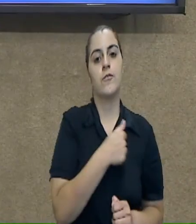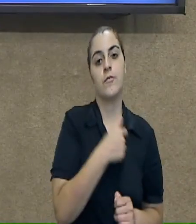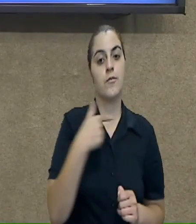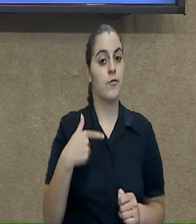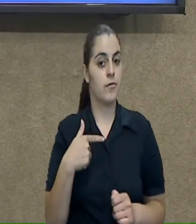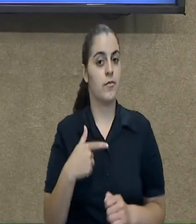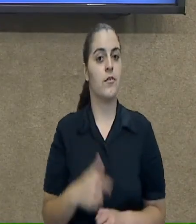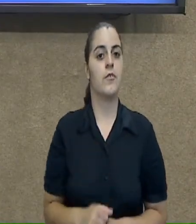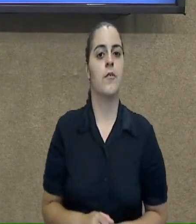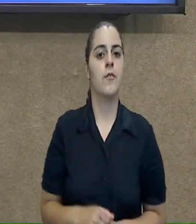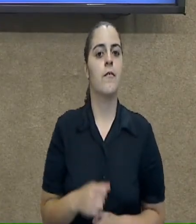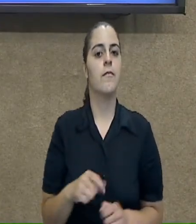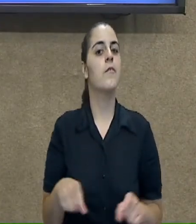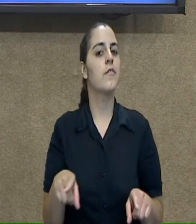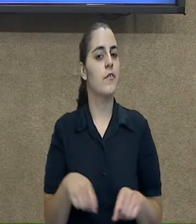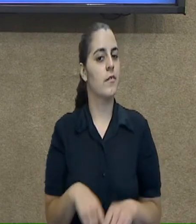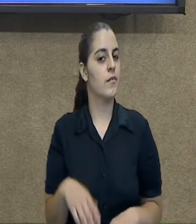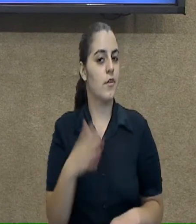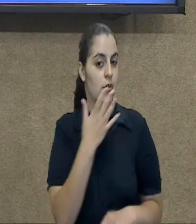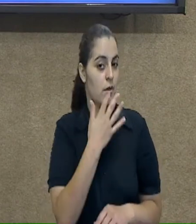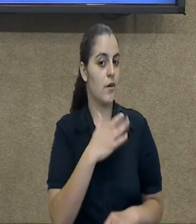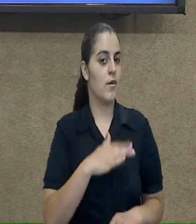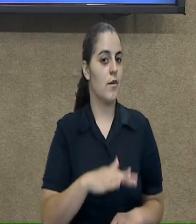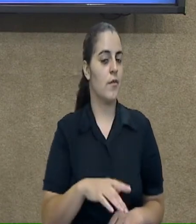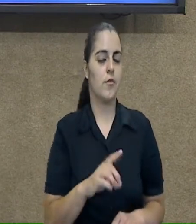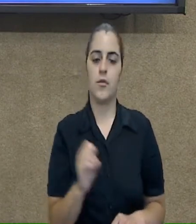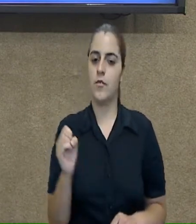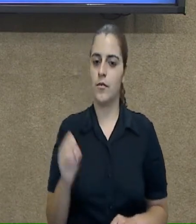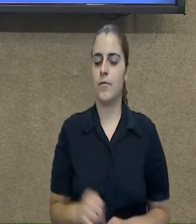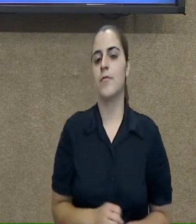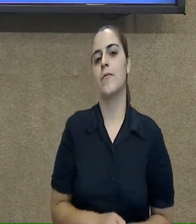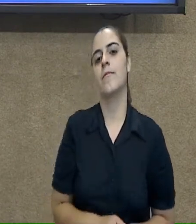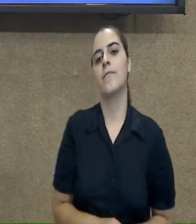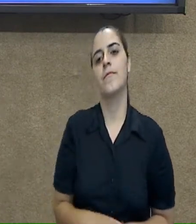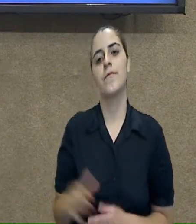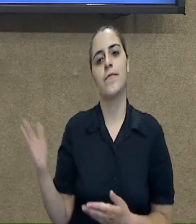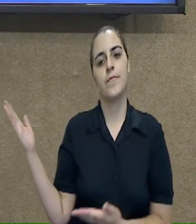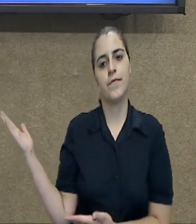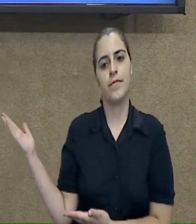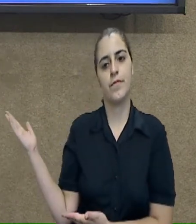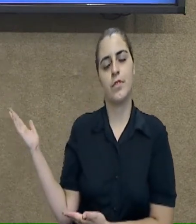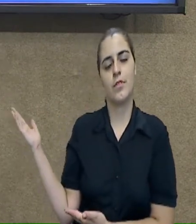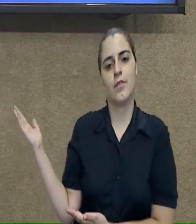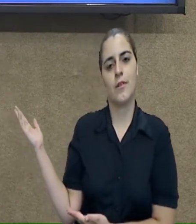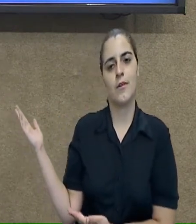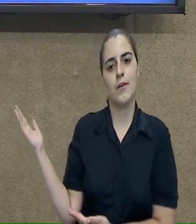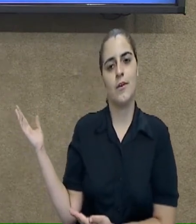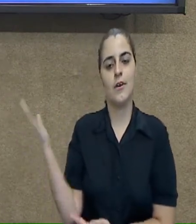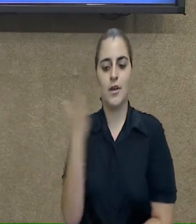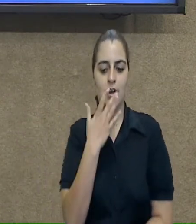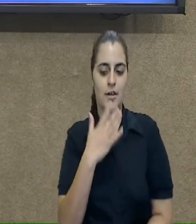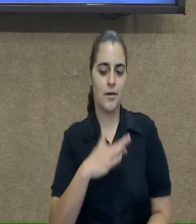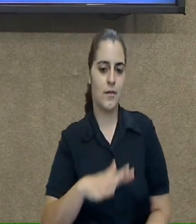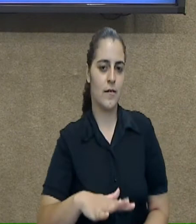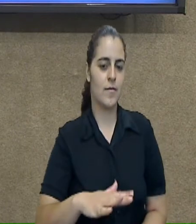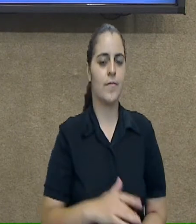12 anos, você ainda não é um adolescente. Então, se enquadra dentro de